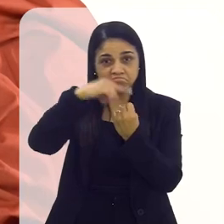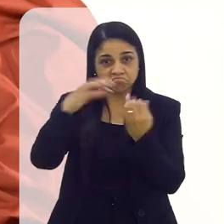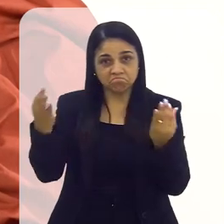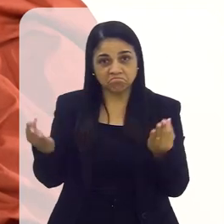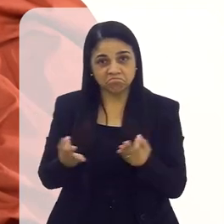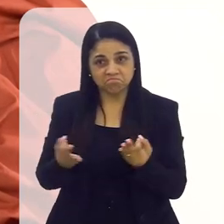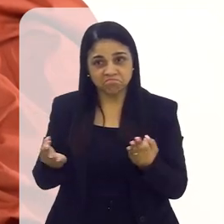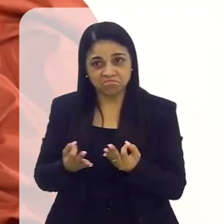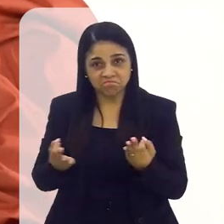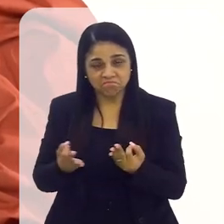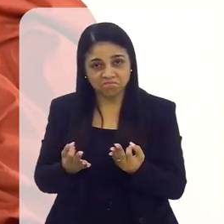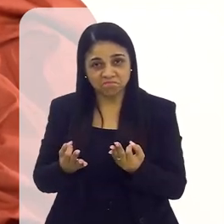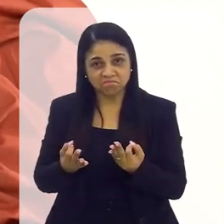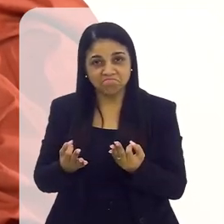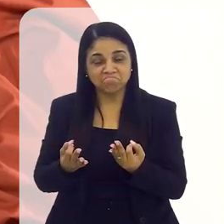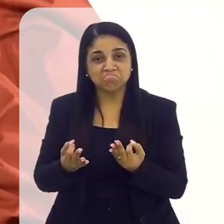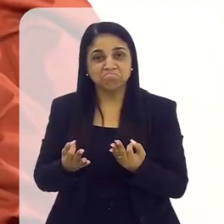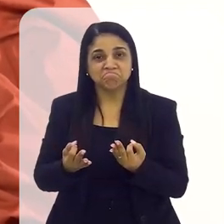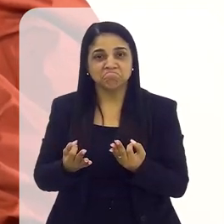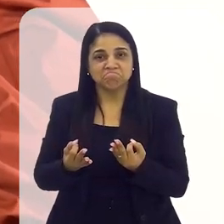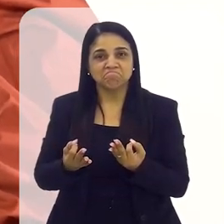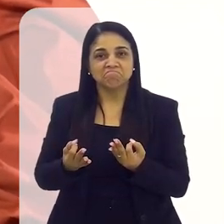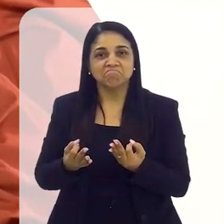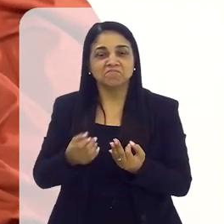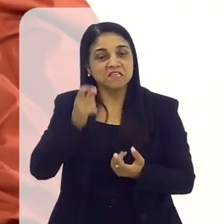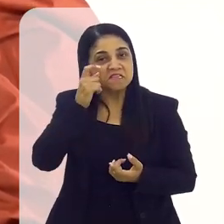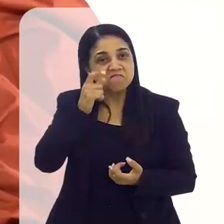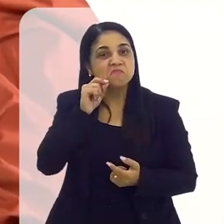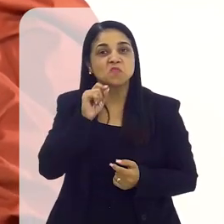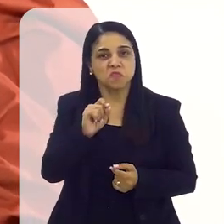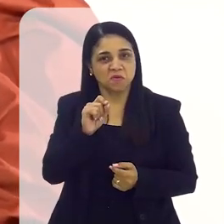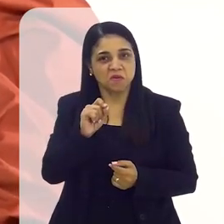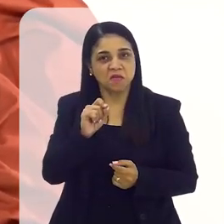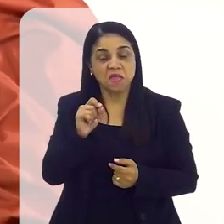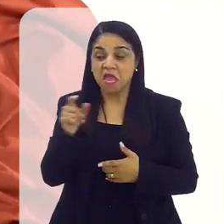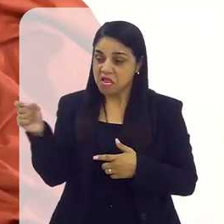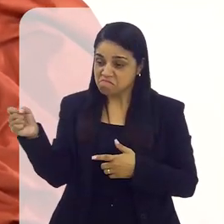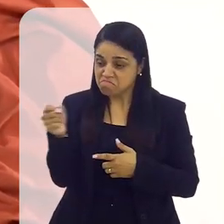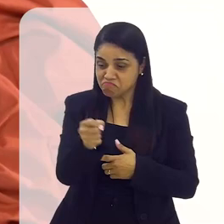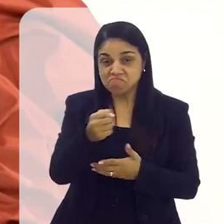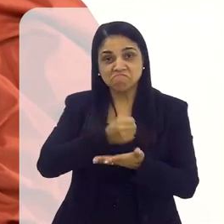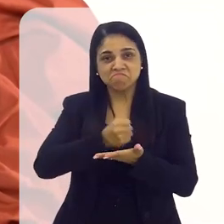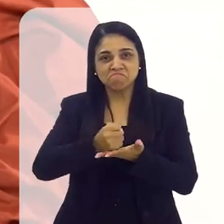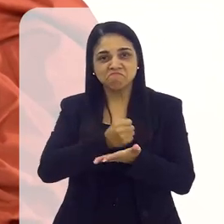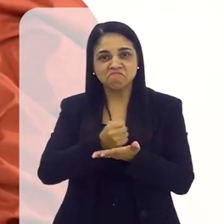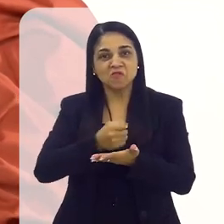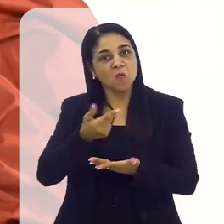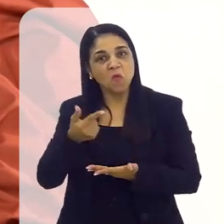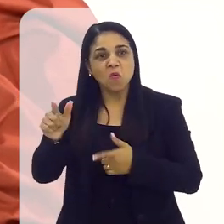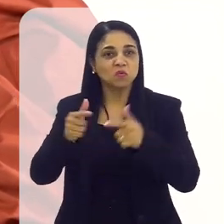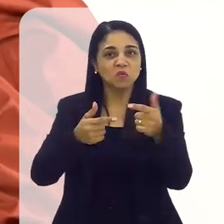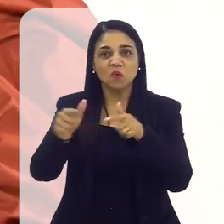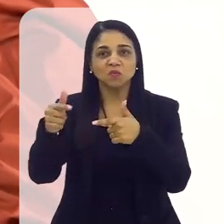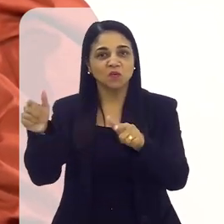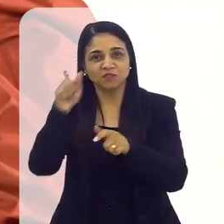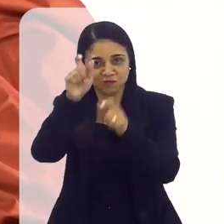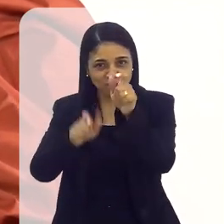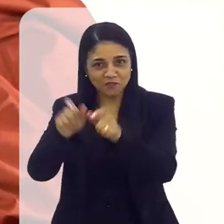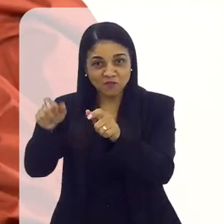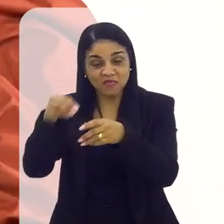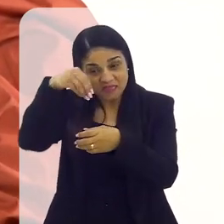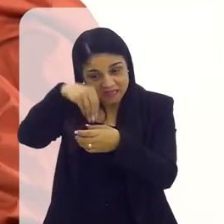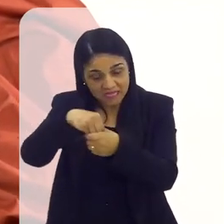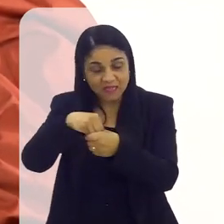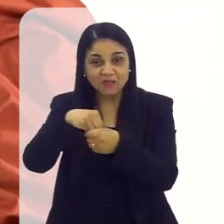estabelecido. E o mais interessante, ele emprega pessoas. Ele tem dentro do